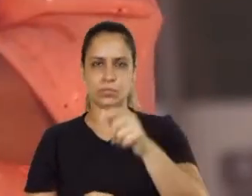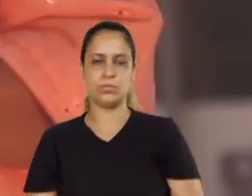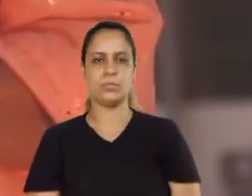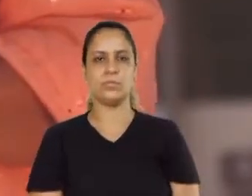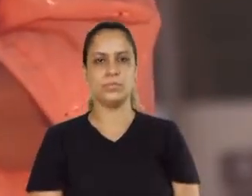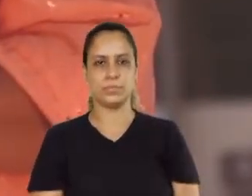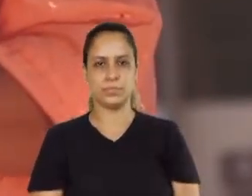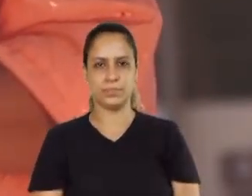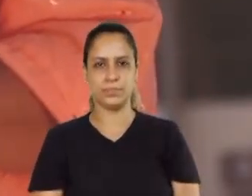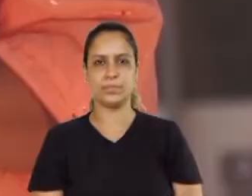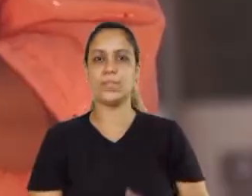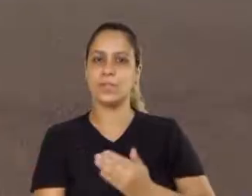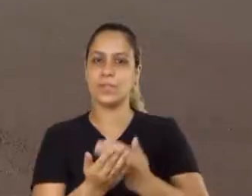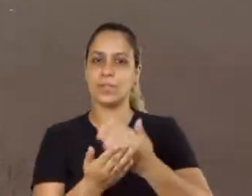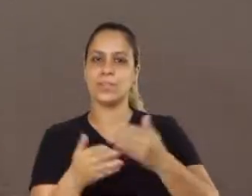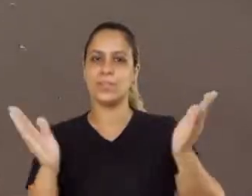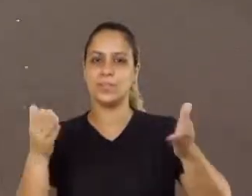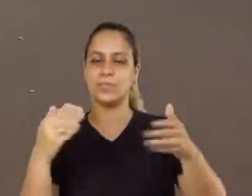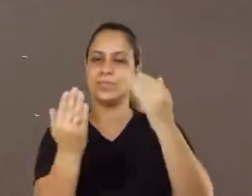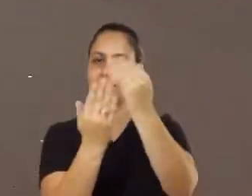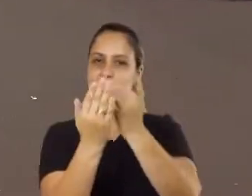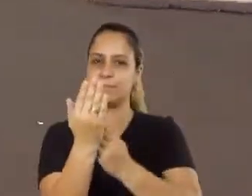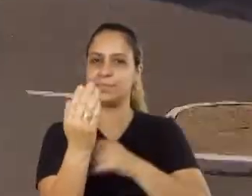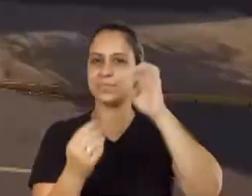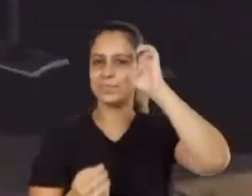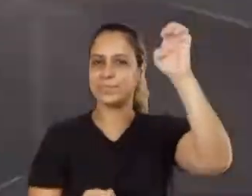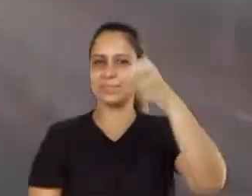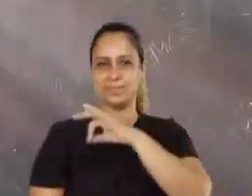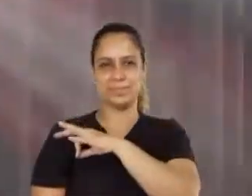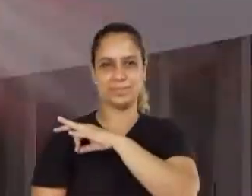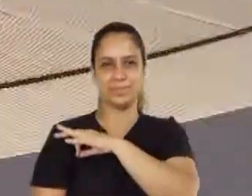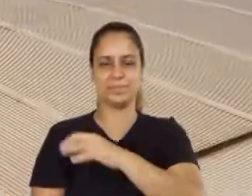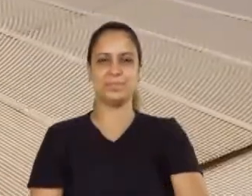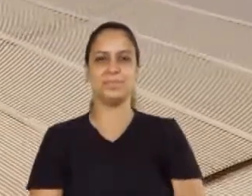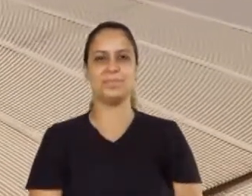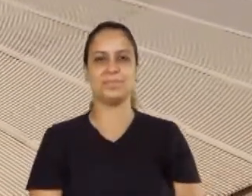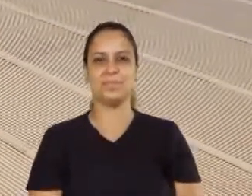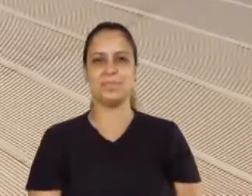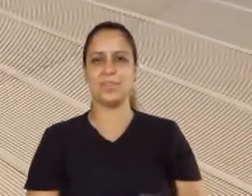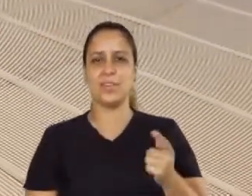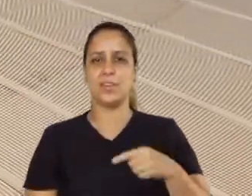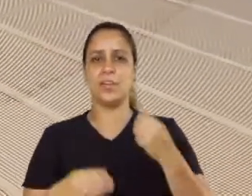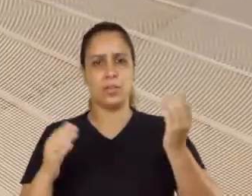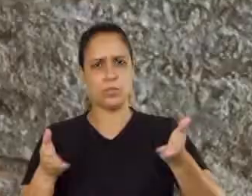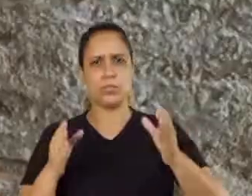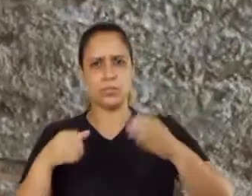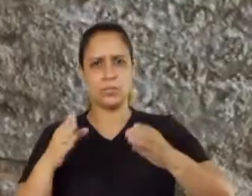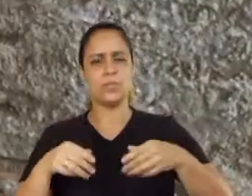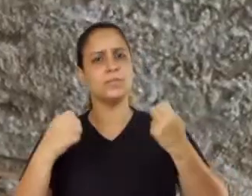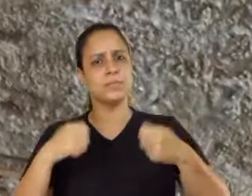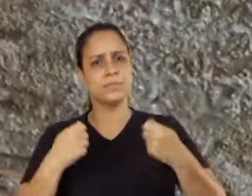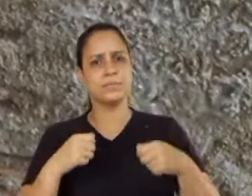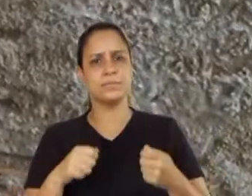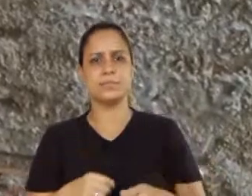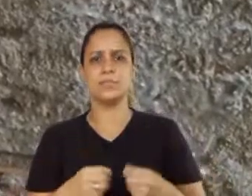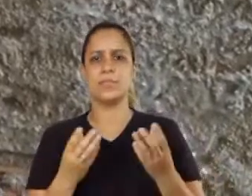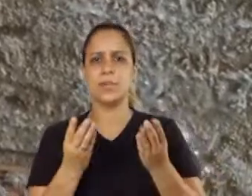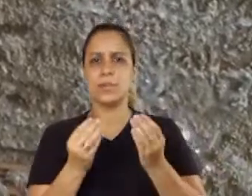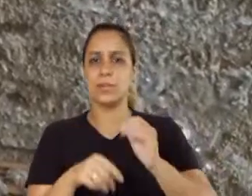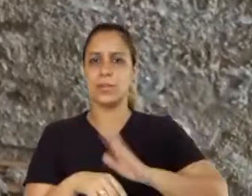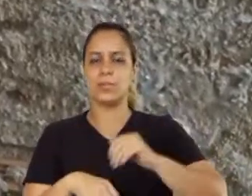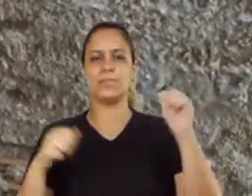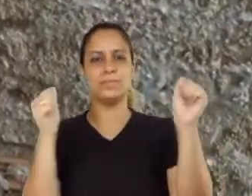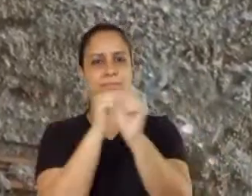compromisso dele é com você. Começa agora o programa Edinho Prefeito. Eu acho que para bairro hoje